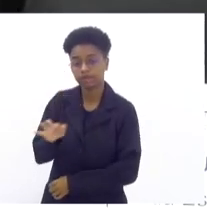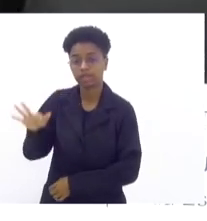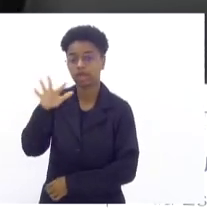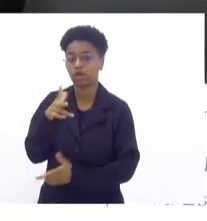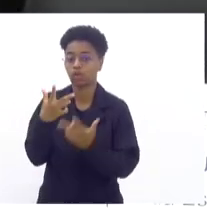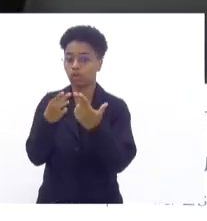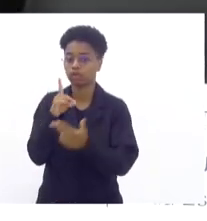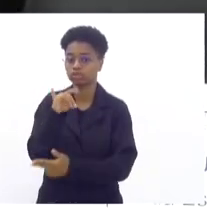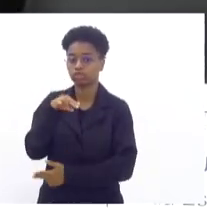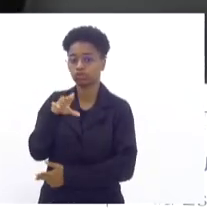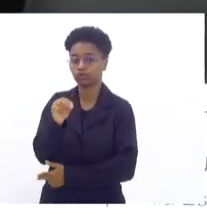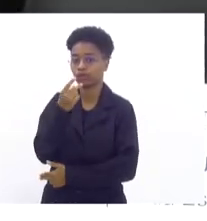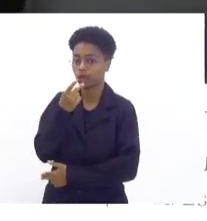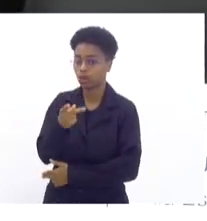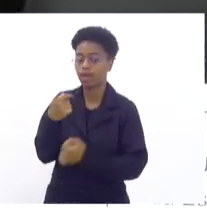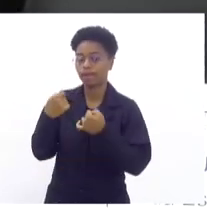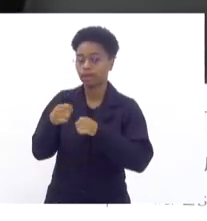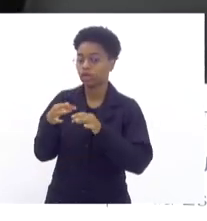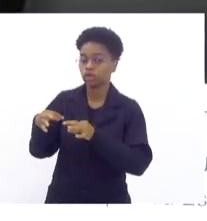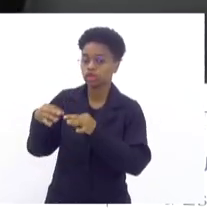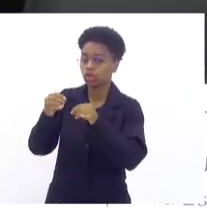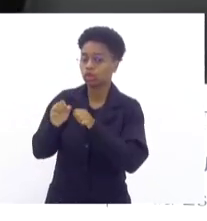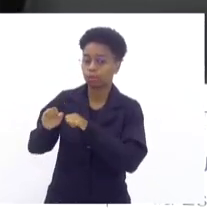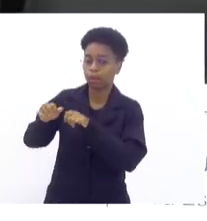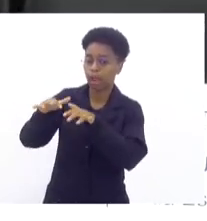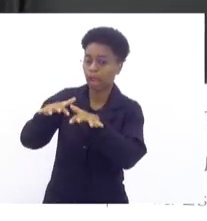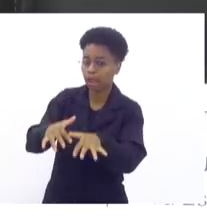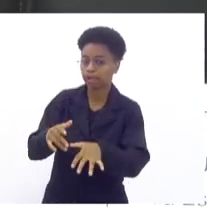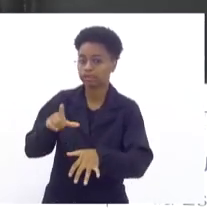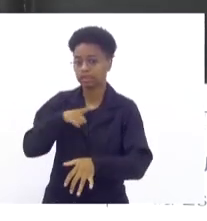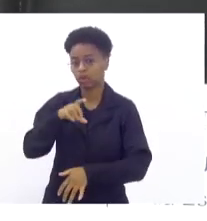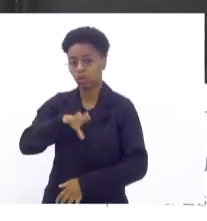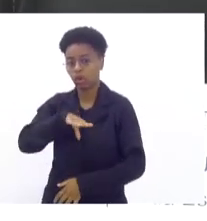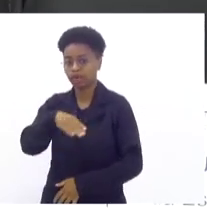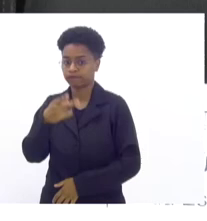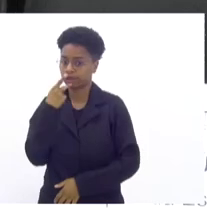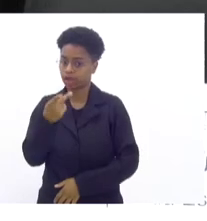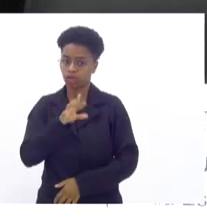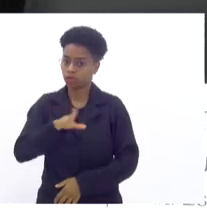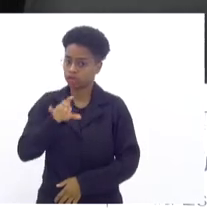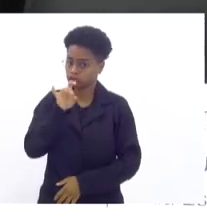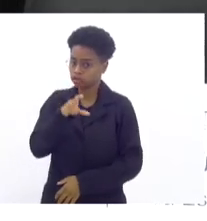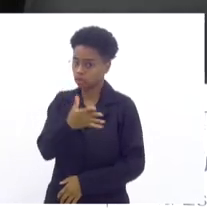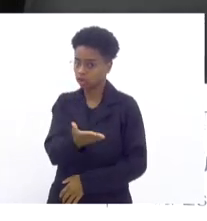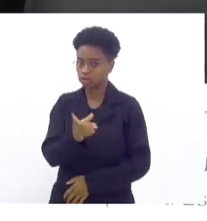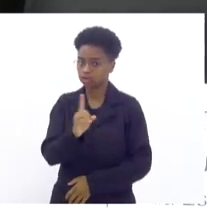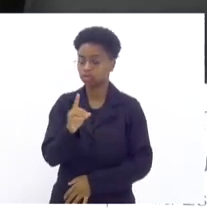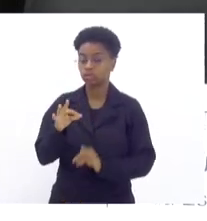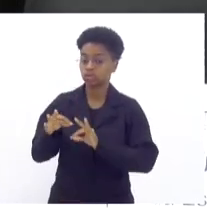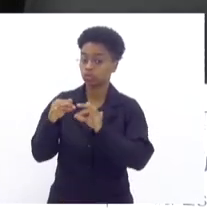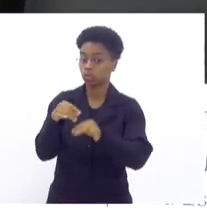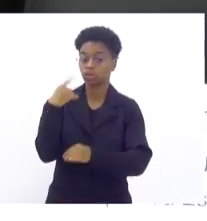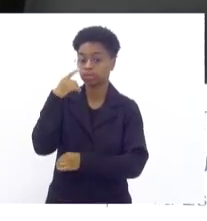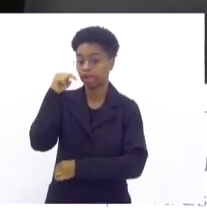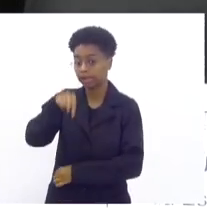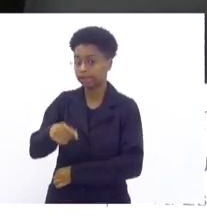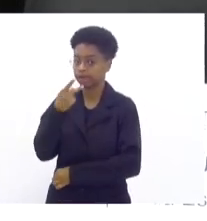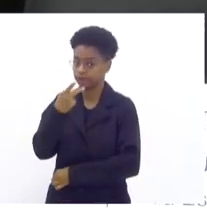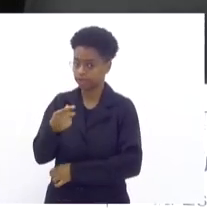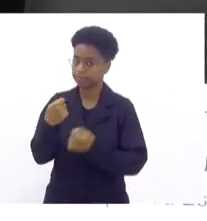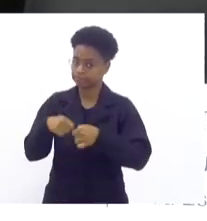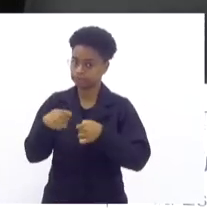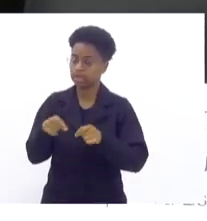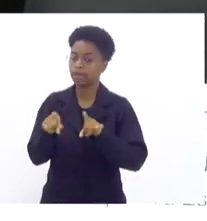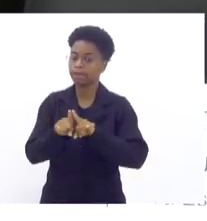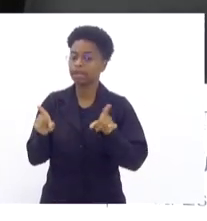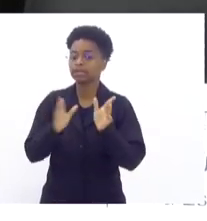Dino falou aqui, tem que vir aqui todos eles terem coragem de falar, não é só o Portugal não, todos os deputados do Rio de Janeiro falar, mas eu cobro